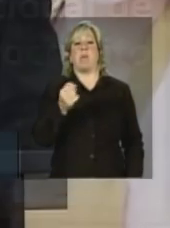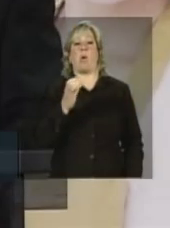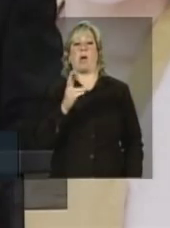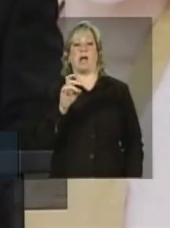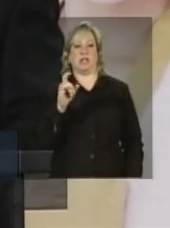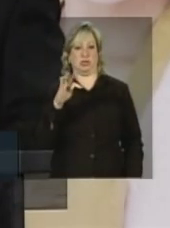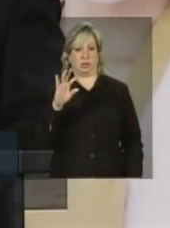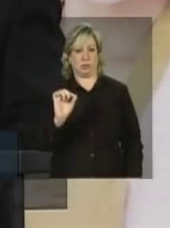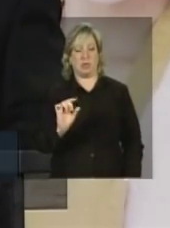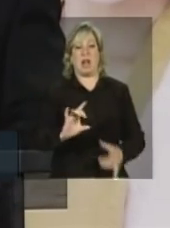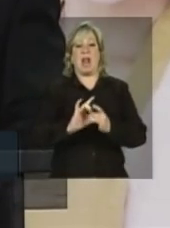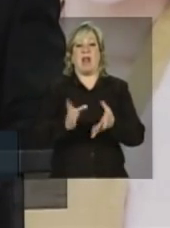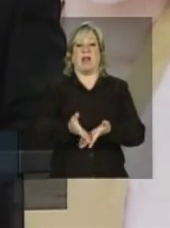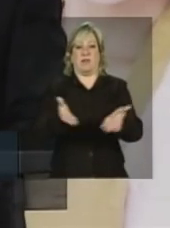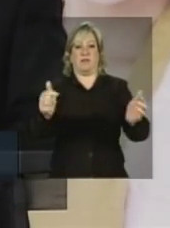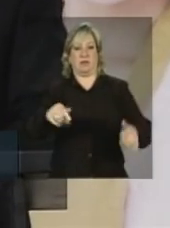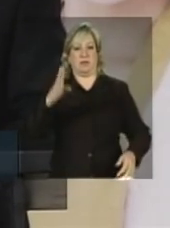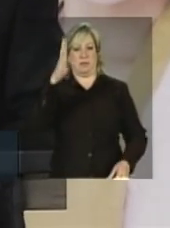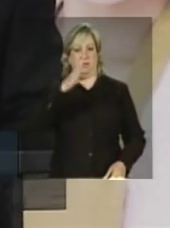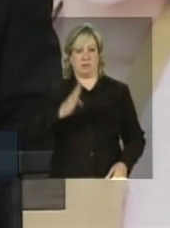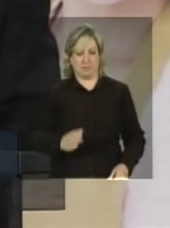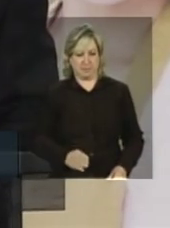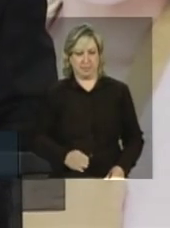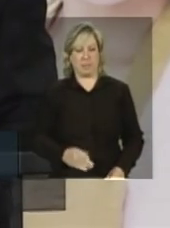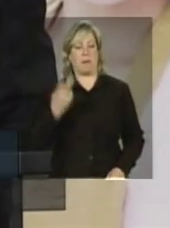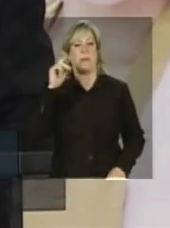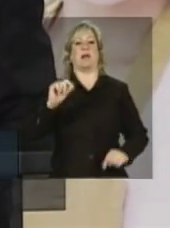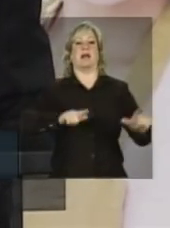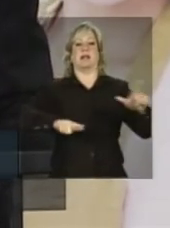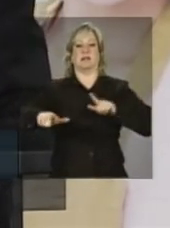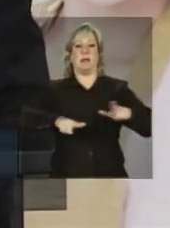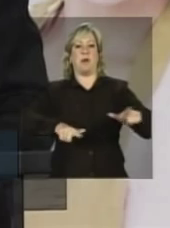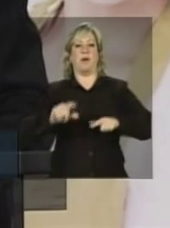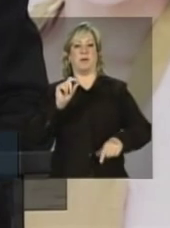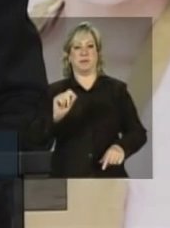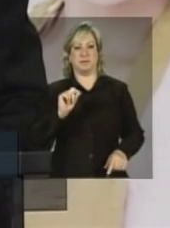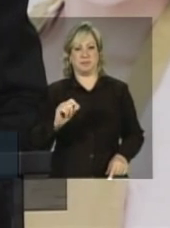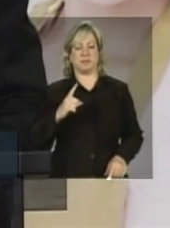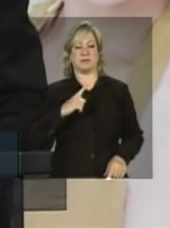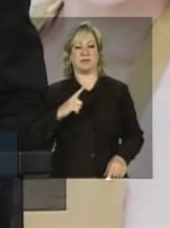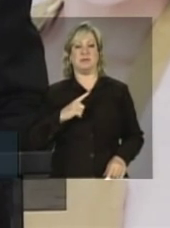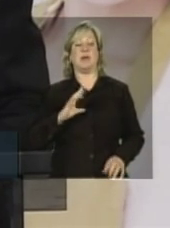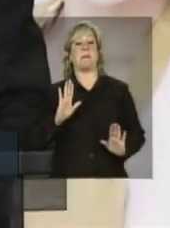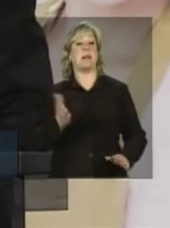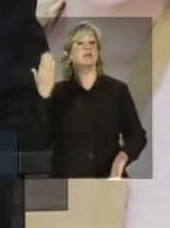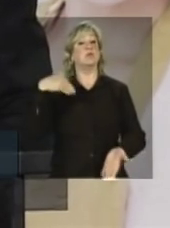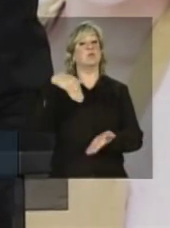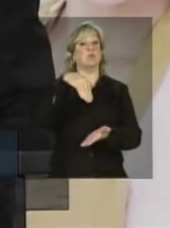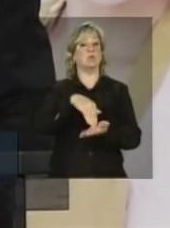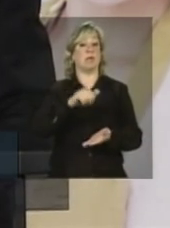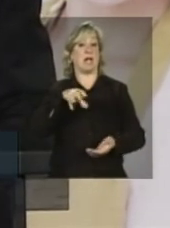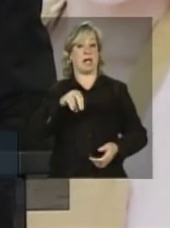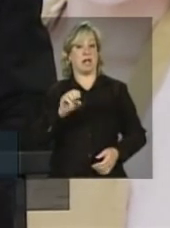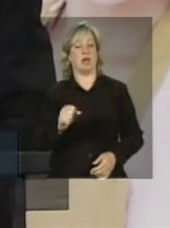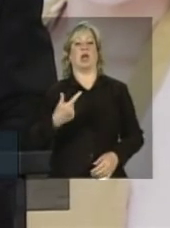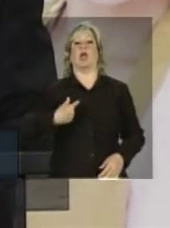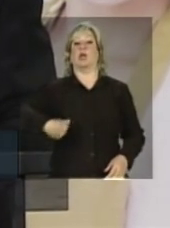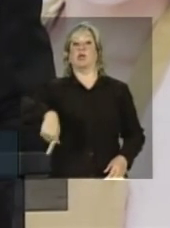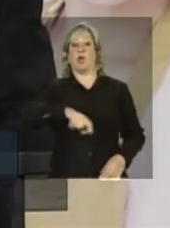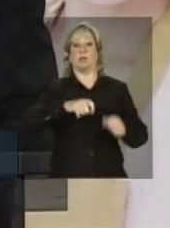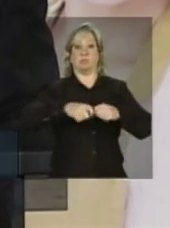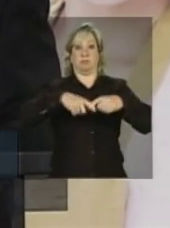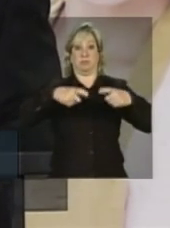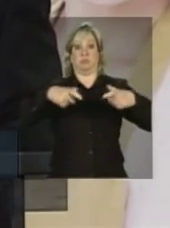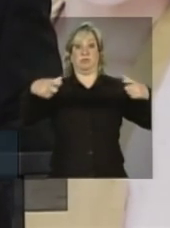disponível no Brasil para as atividades econômicas. Porém, nos últimos anos, nós expandimos